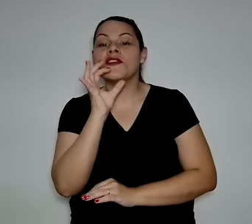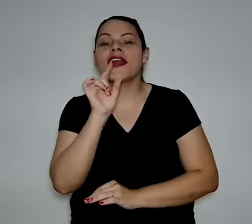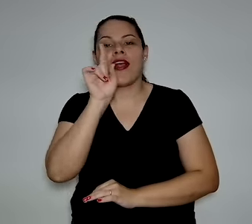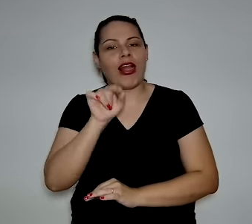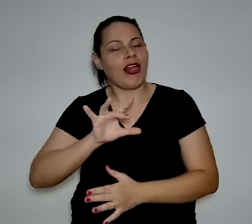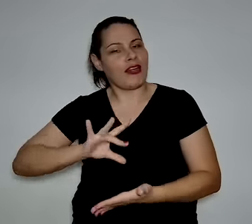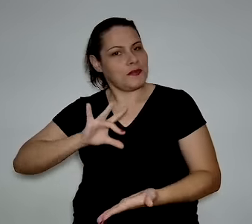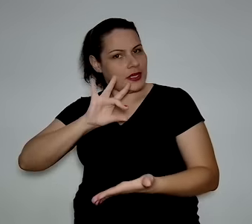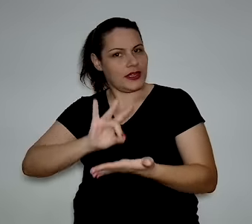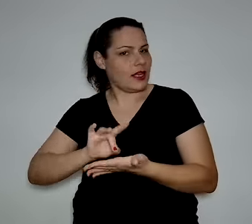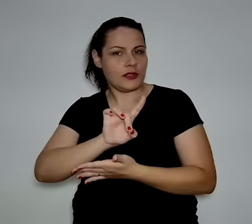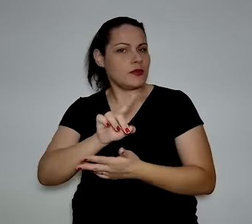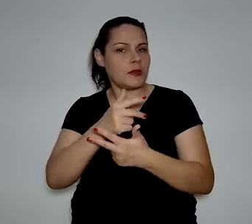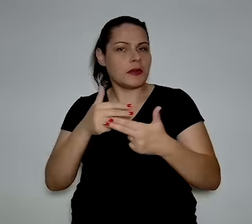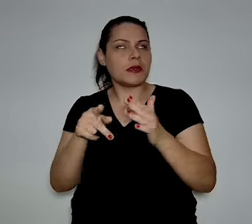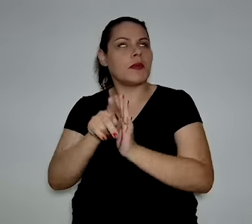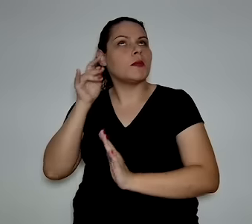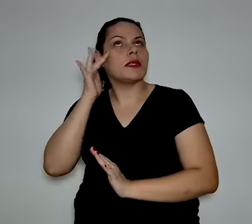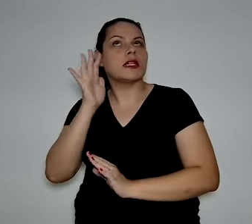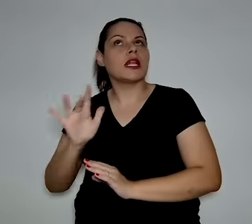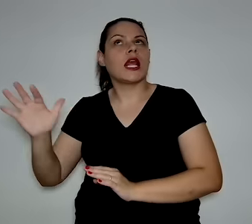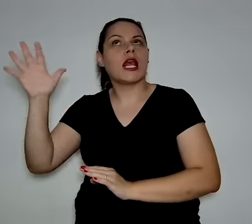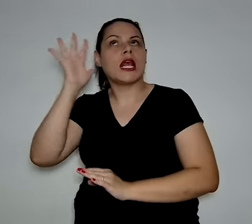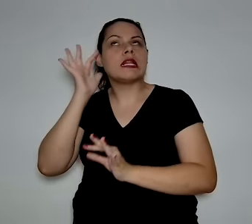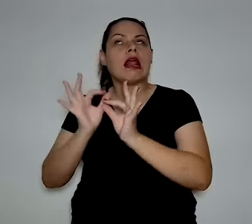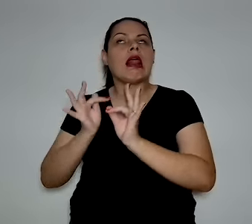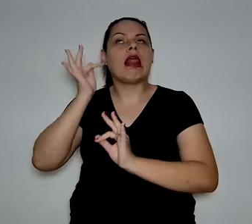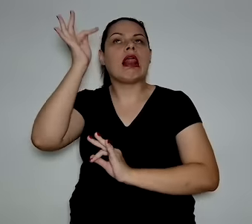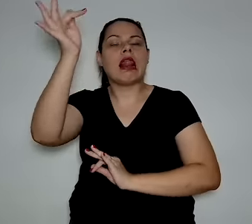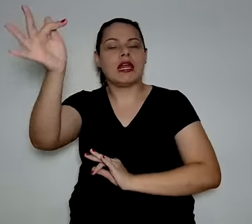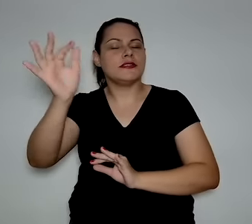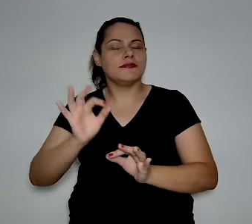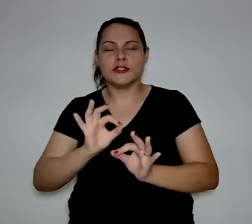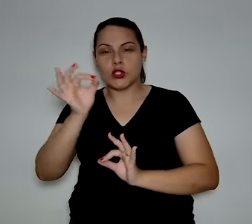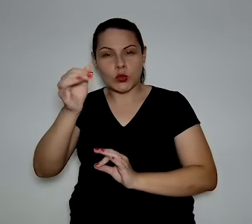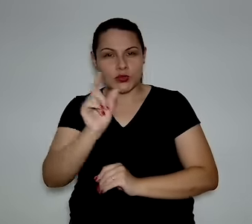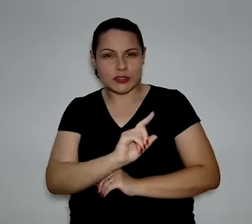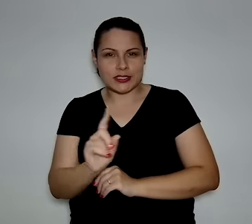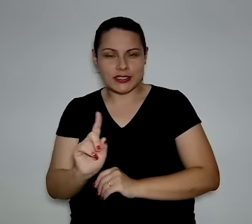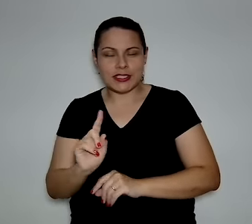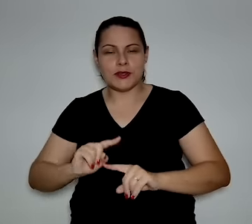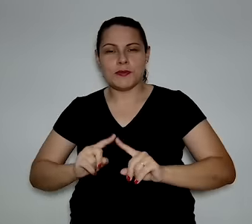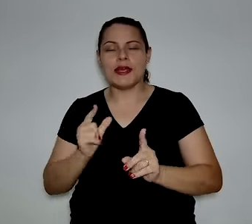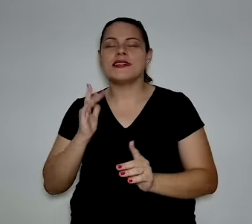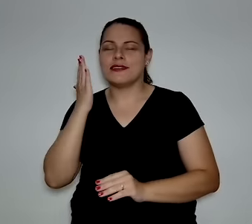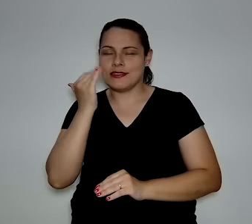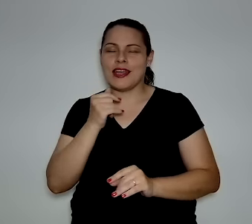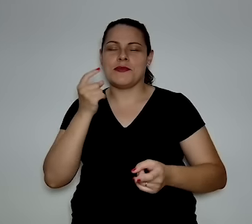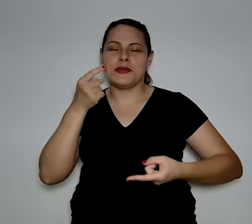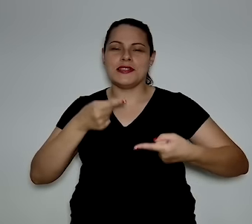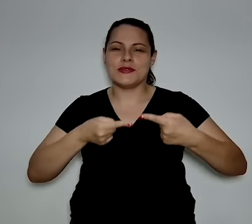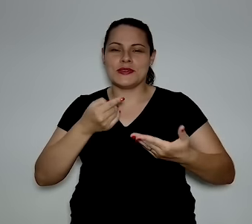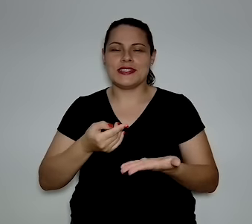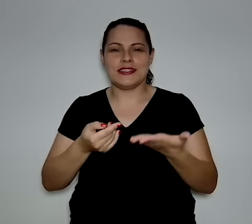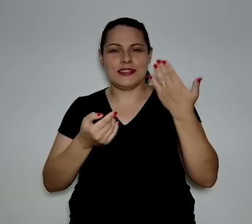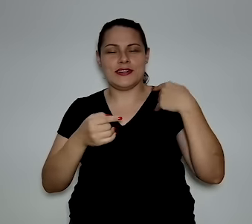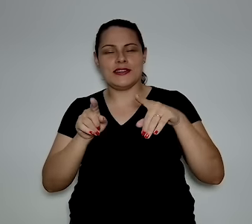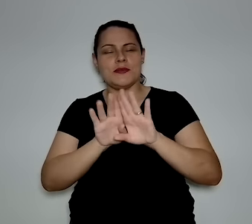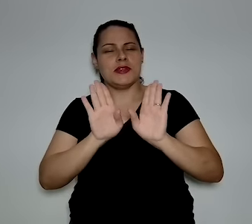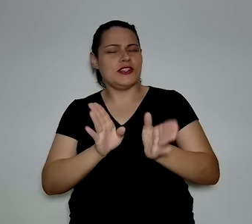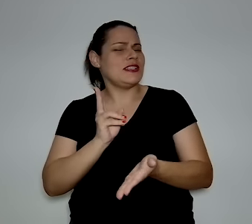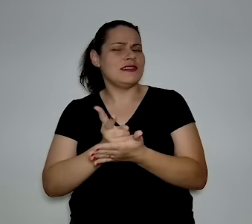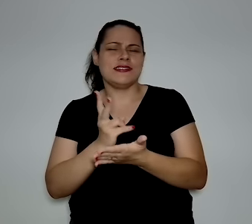verde é uma realidade, Rodrigo. Não é uma coisa que está lá para frente, né? Como a Elbia colocou no painel anterior, já